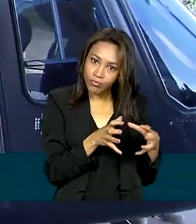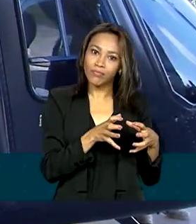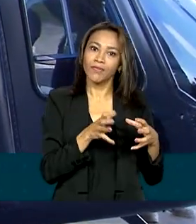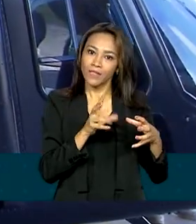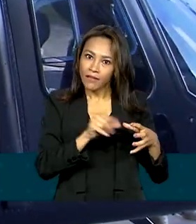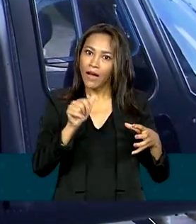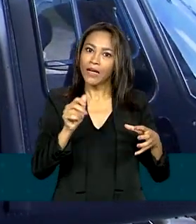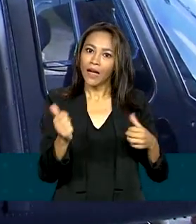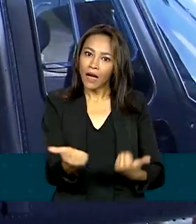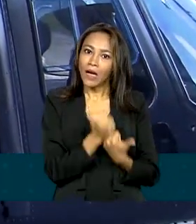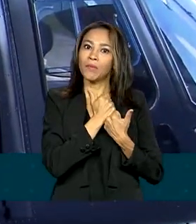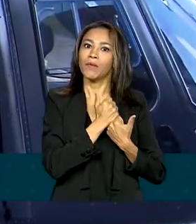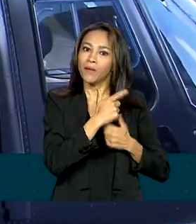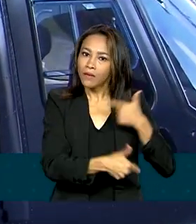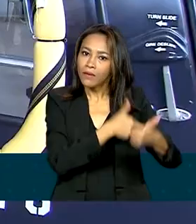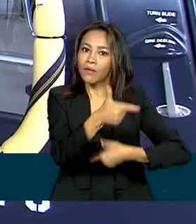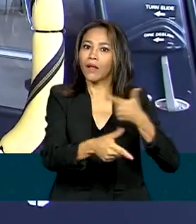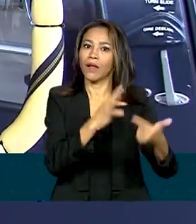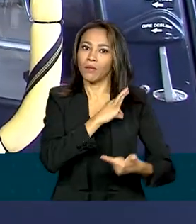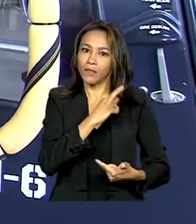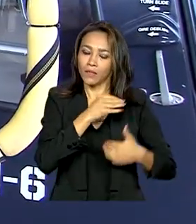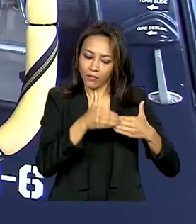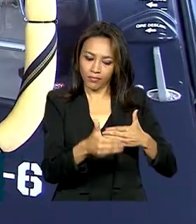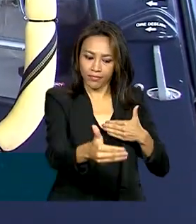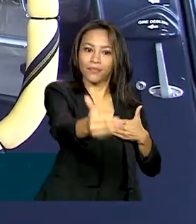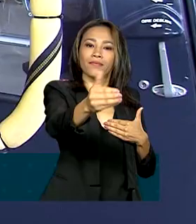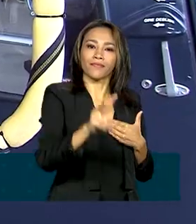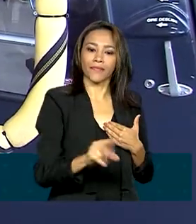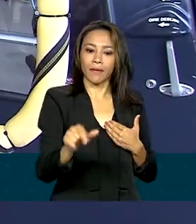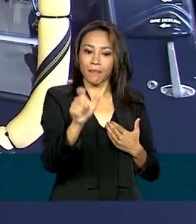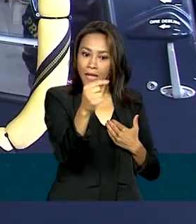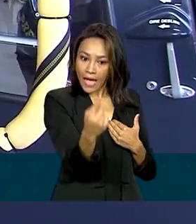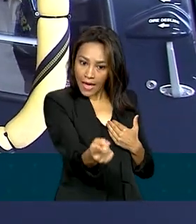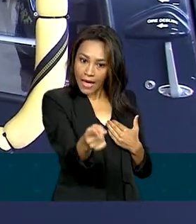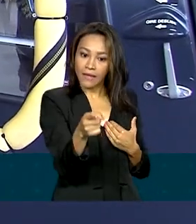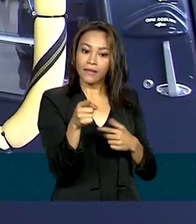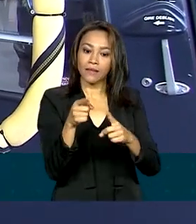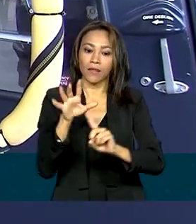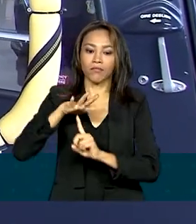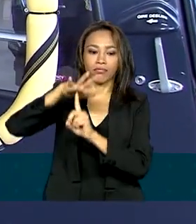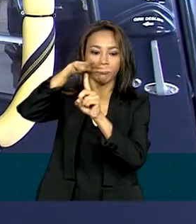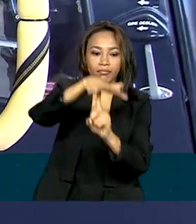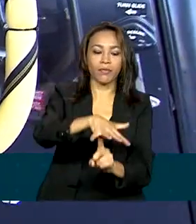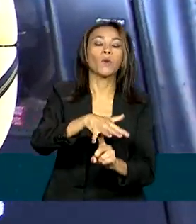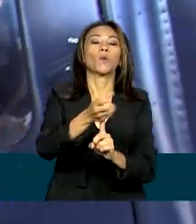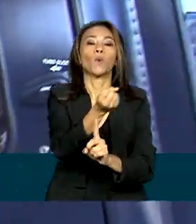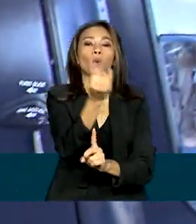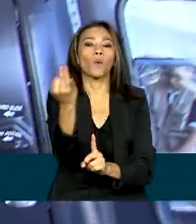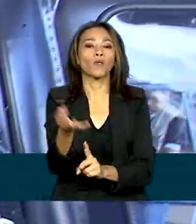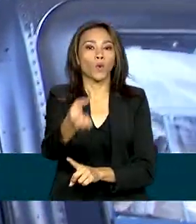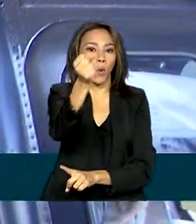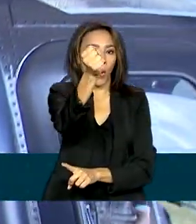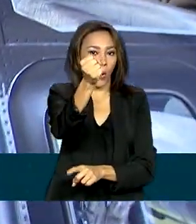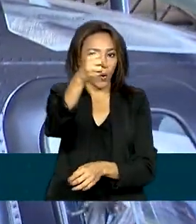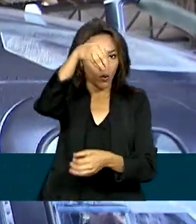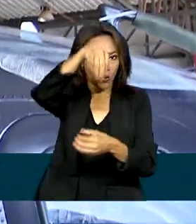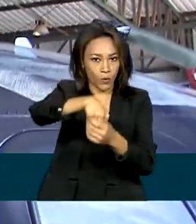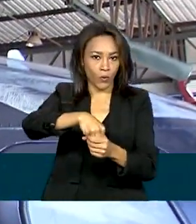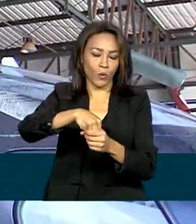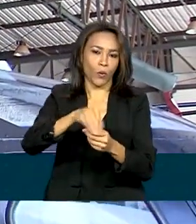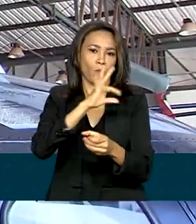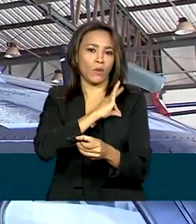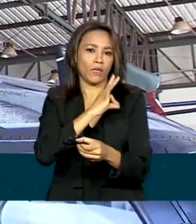entrar em ação nos próximos dias. As aeronaves do modelo Koala podem transportar oito policiais e até 1